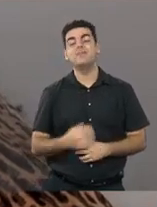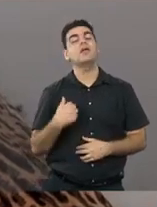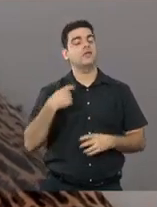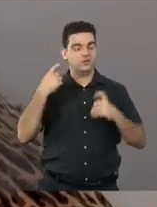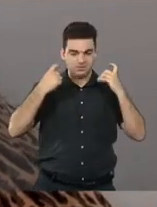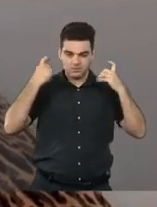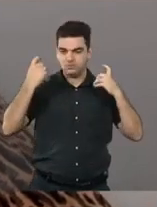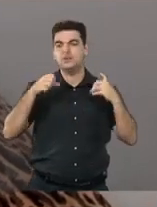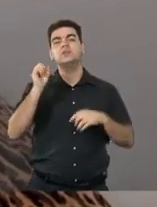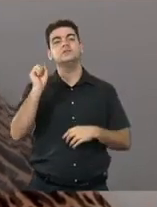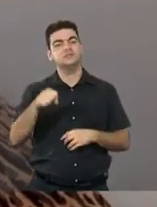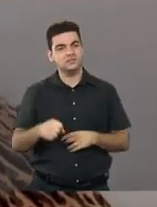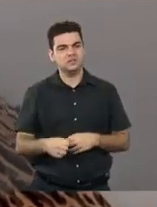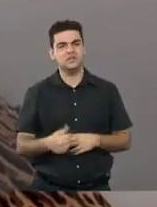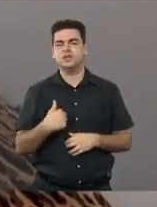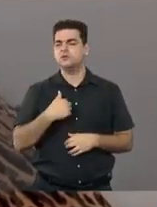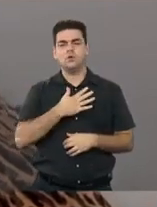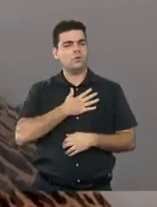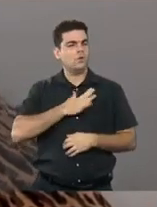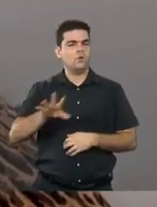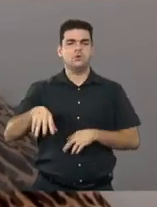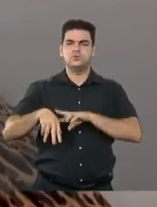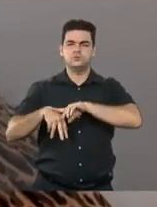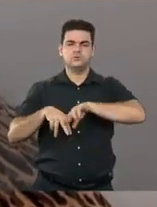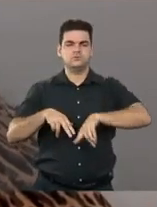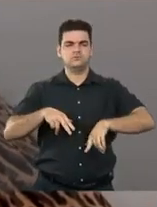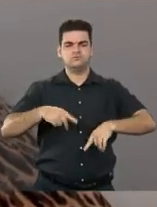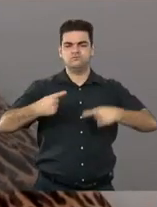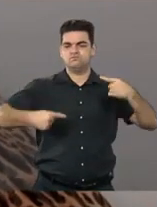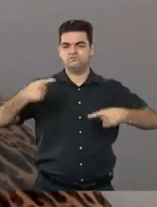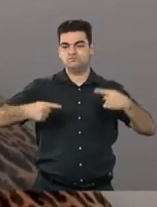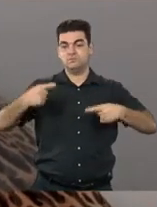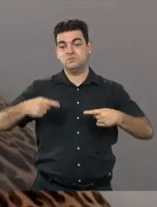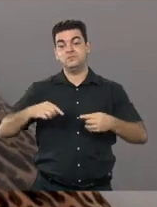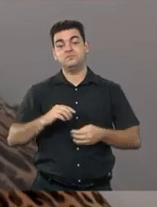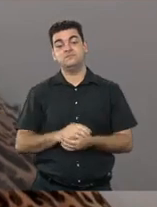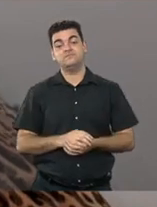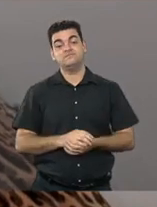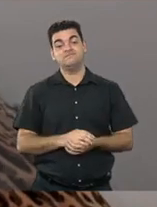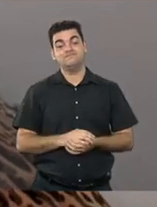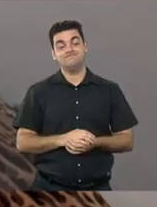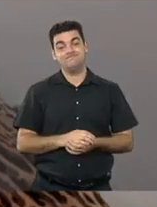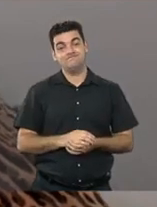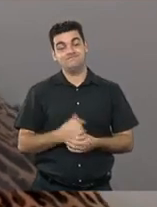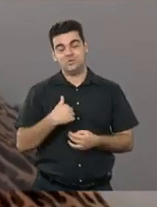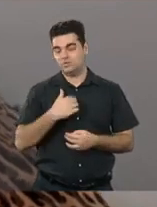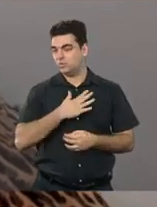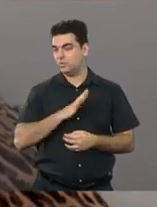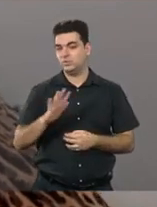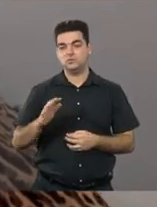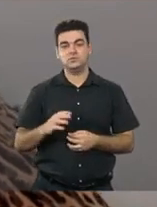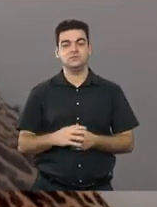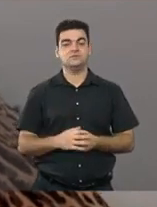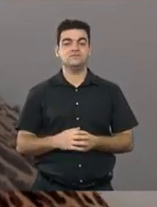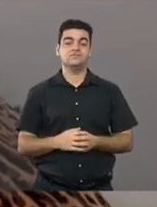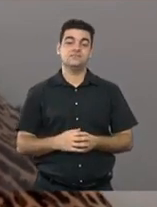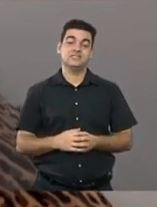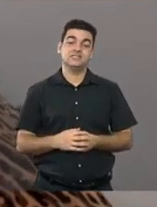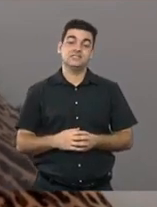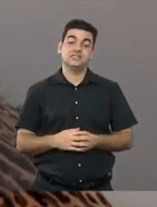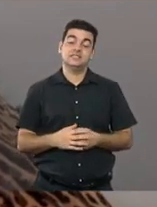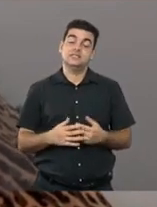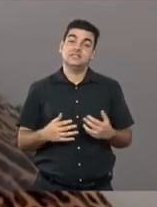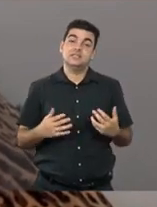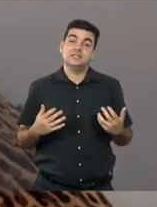preocupada com a discriminação social e com qualquer tipo de desigualdade.